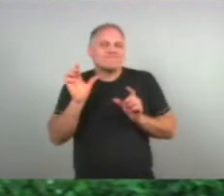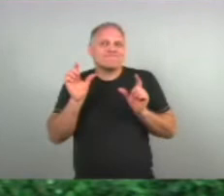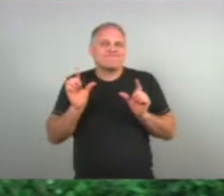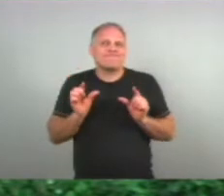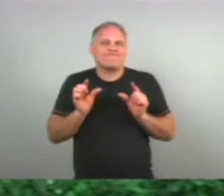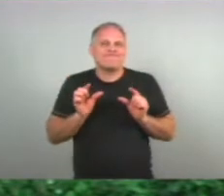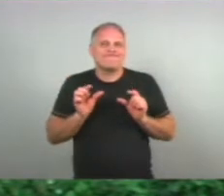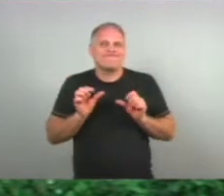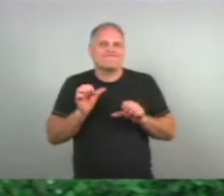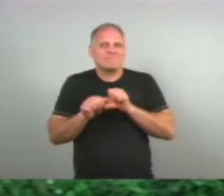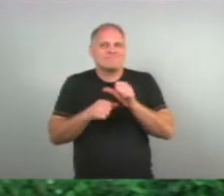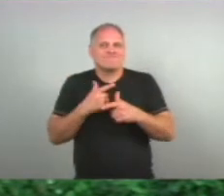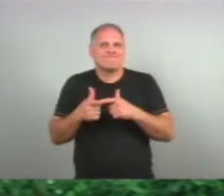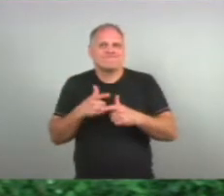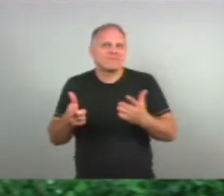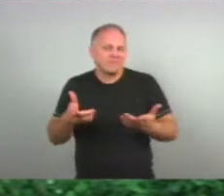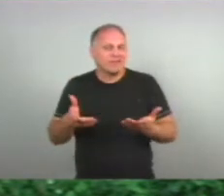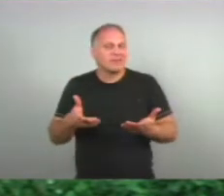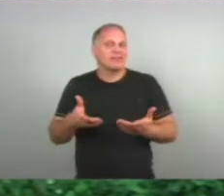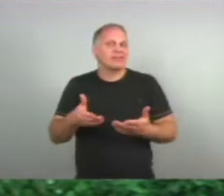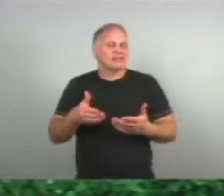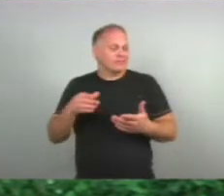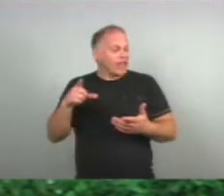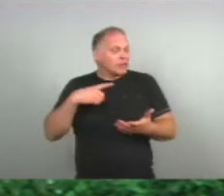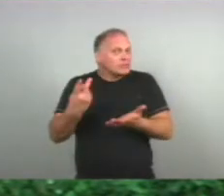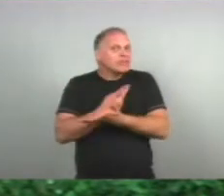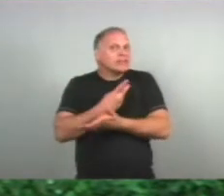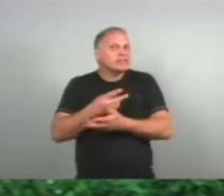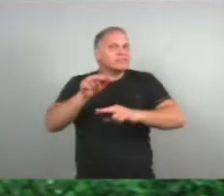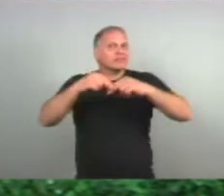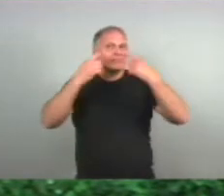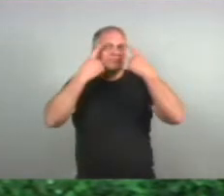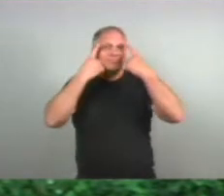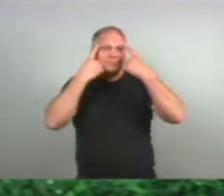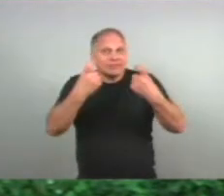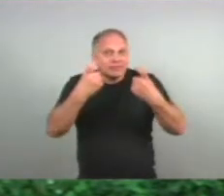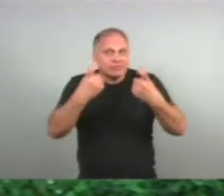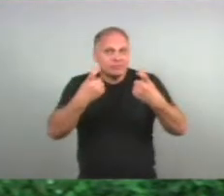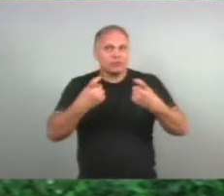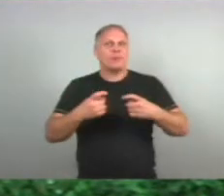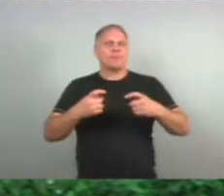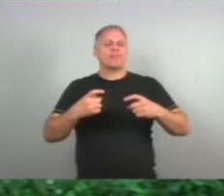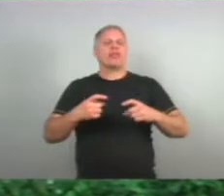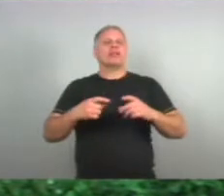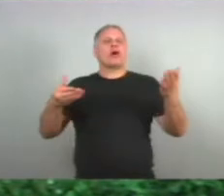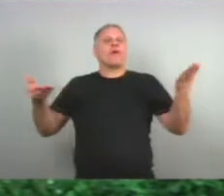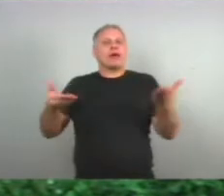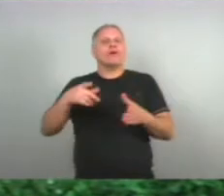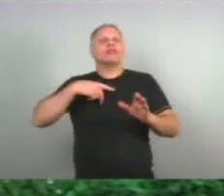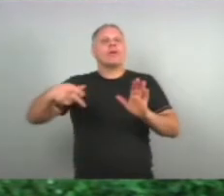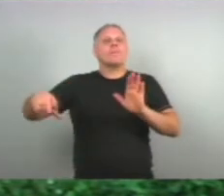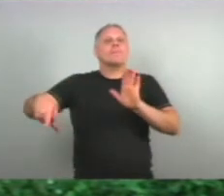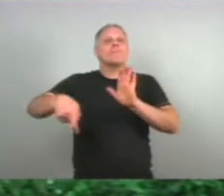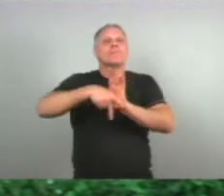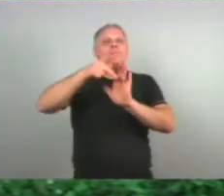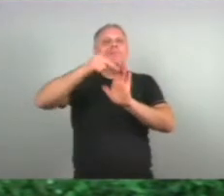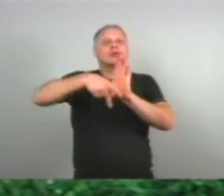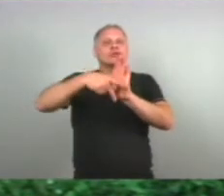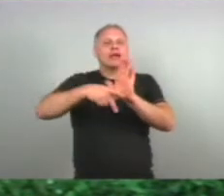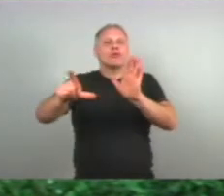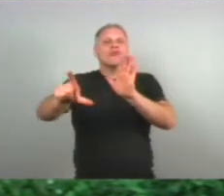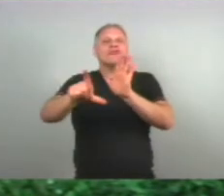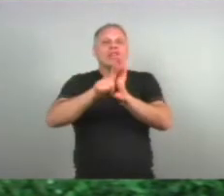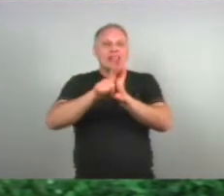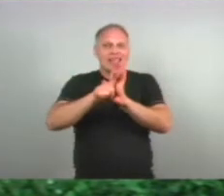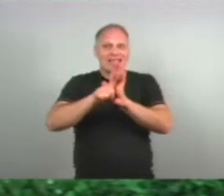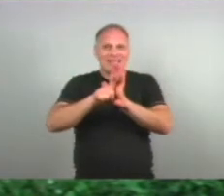abalada Querendo ou não Isso acontece Então agora Vem um projeto de lei Que foi